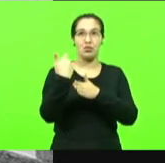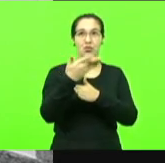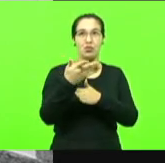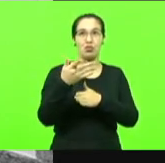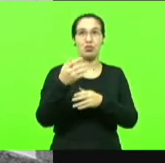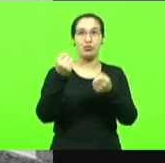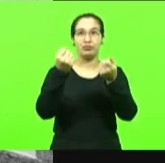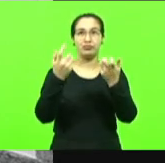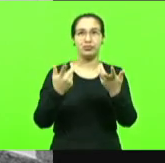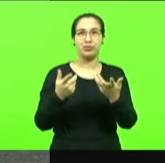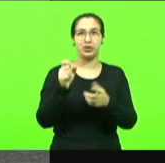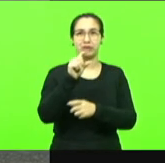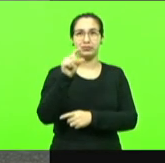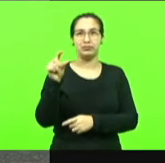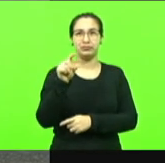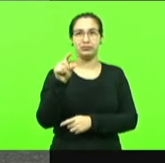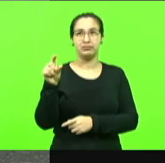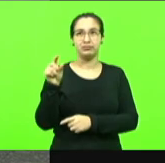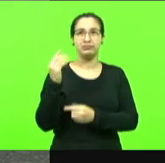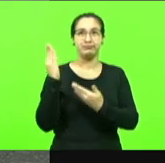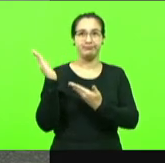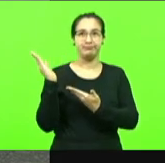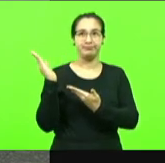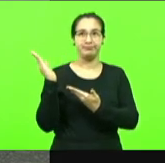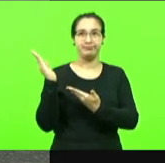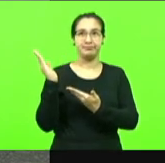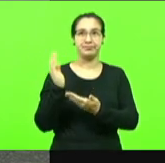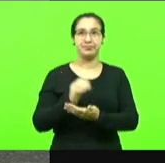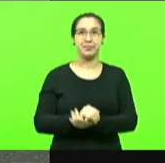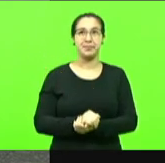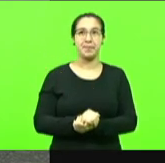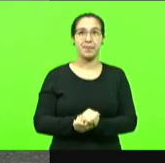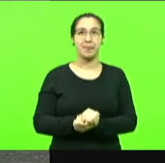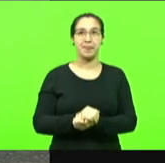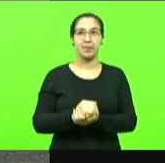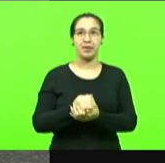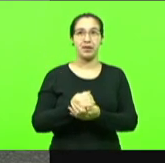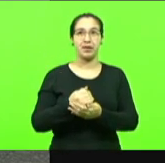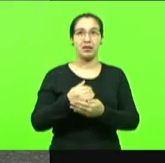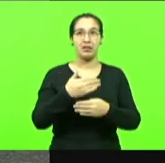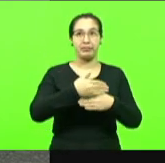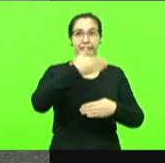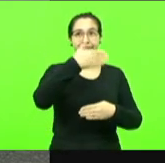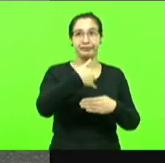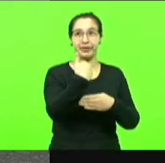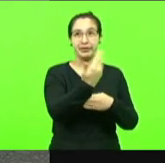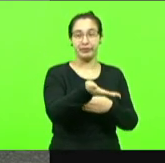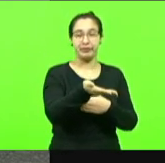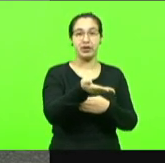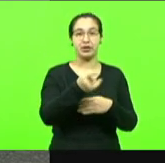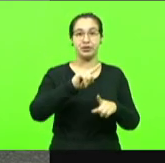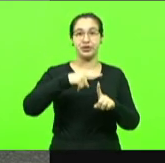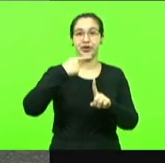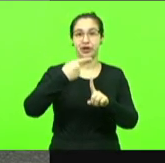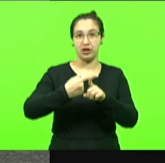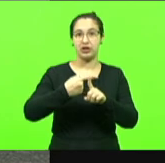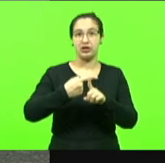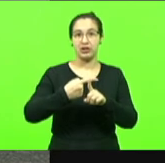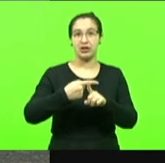crime pode passar e numa igreja evangélica a mesma coisa a mesma